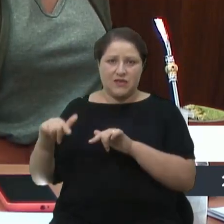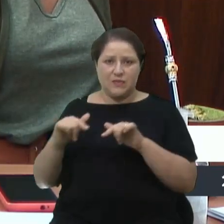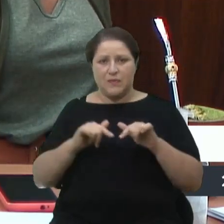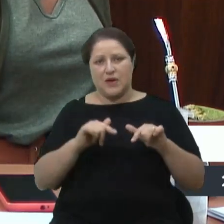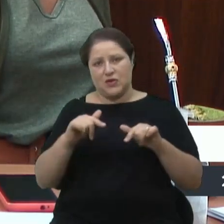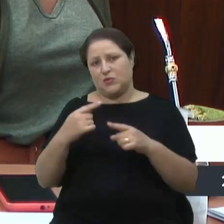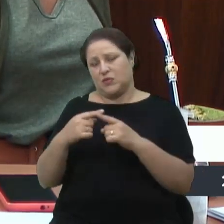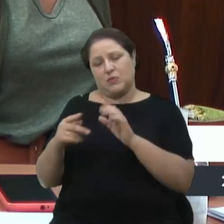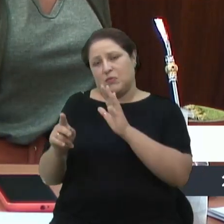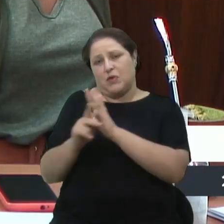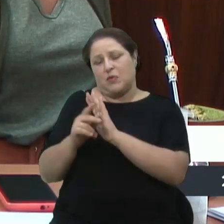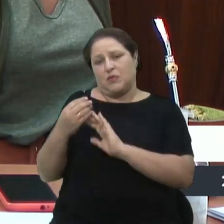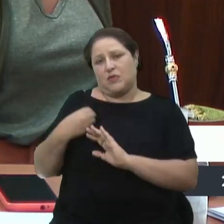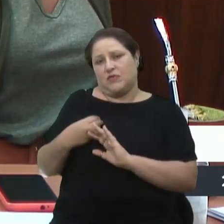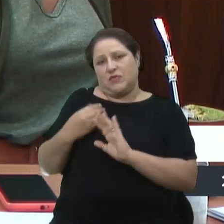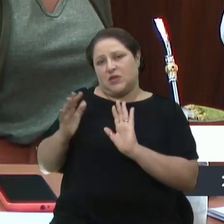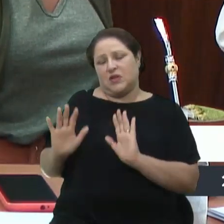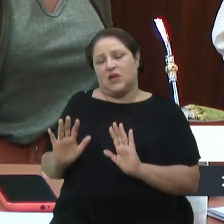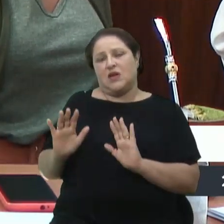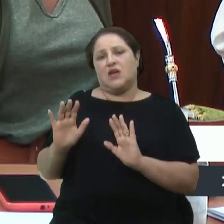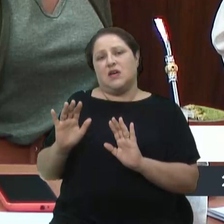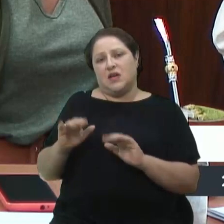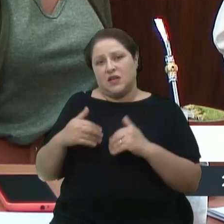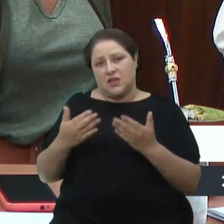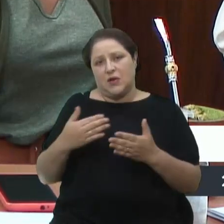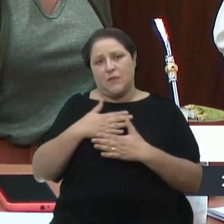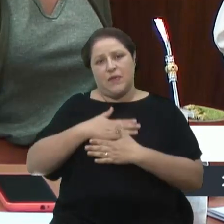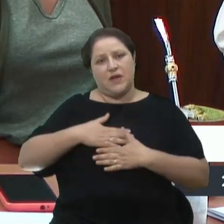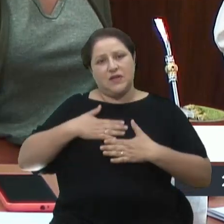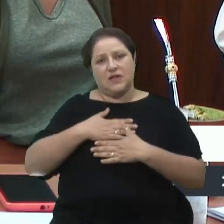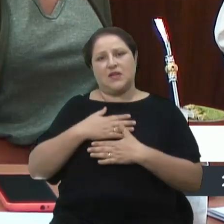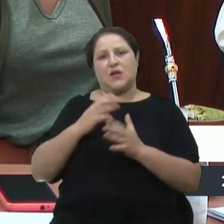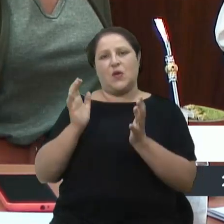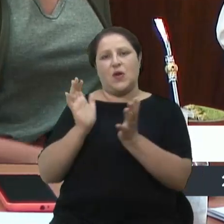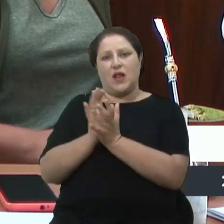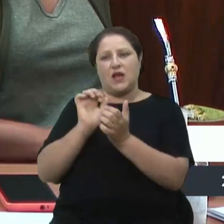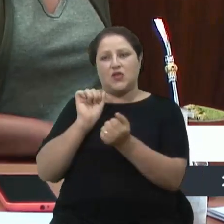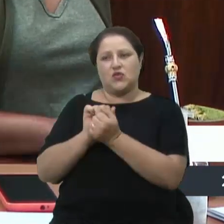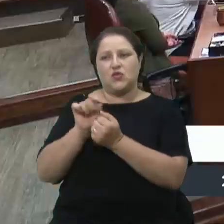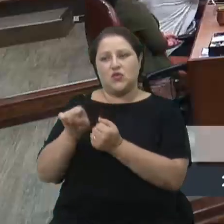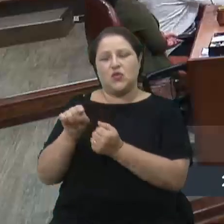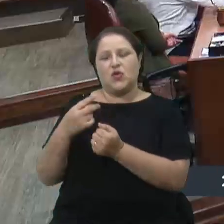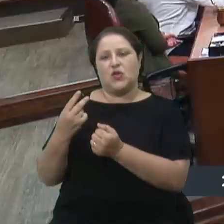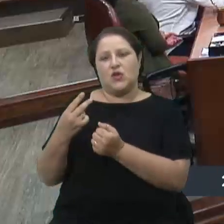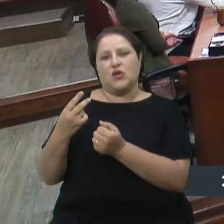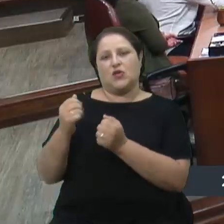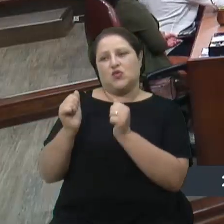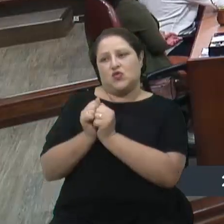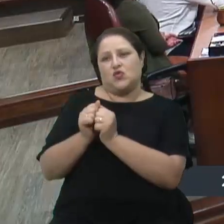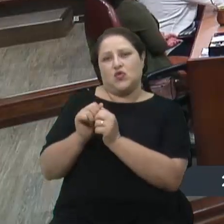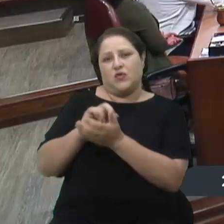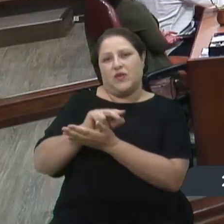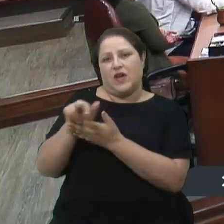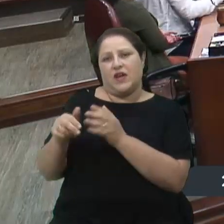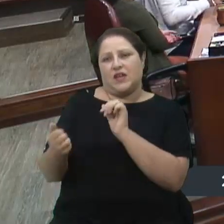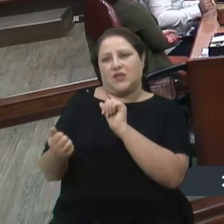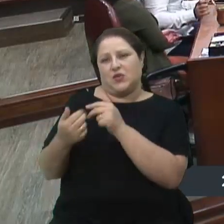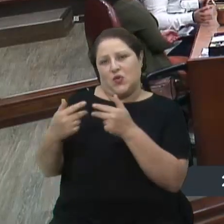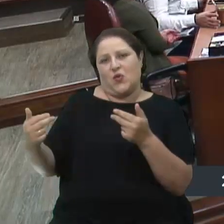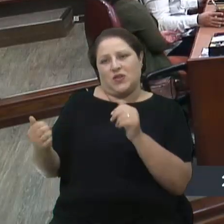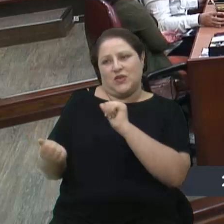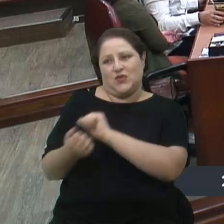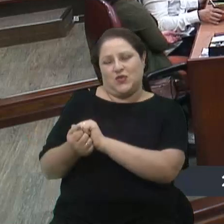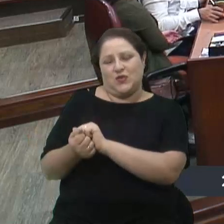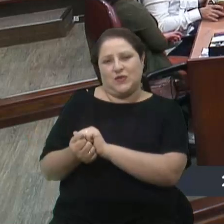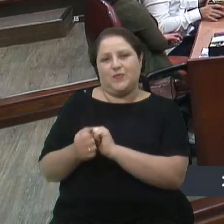faz parte, então é um prazer ser seu colega, vereador, vamos juntos em várias coisas. Obrigado. Eu posso dizer o